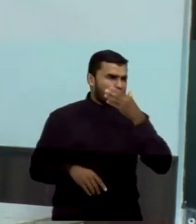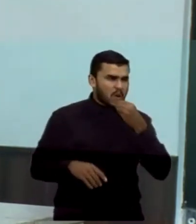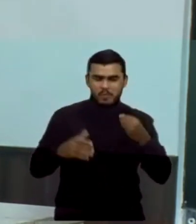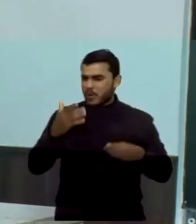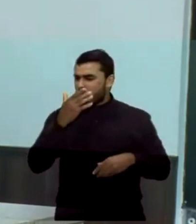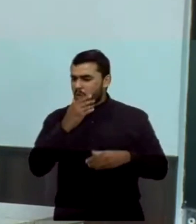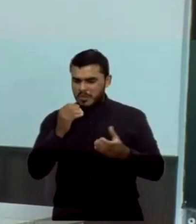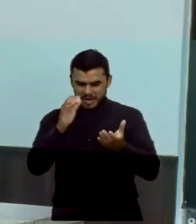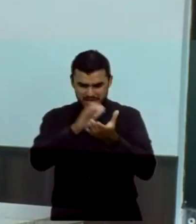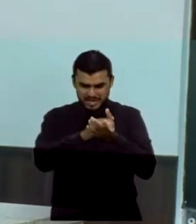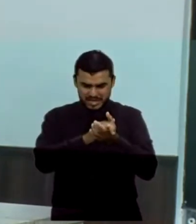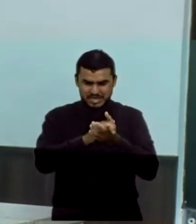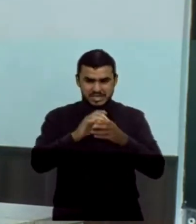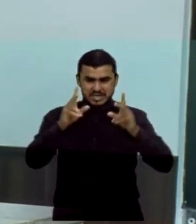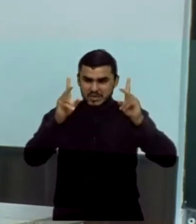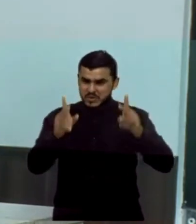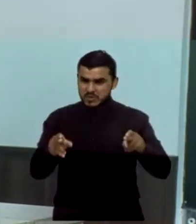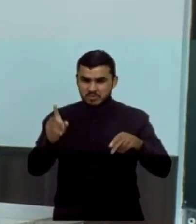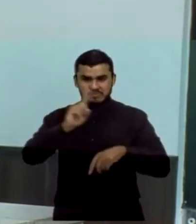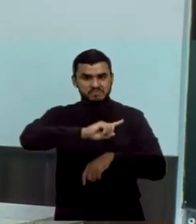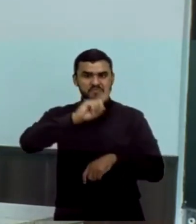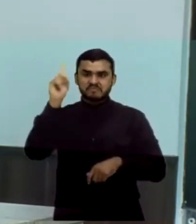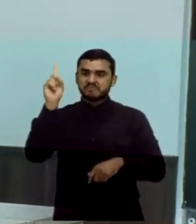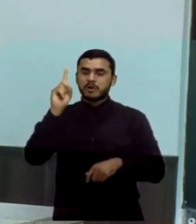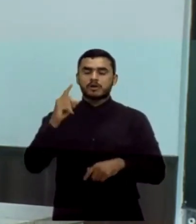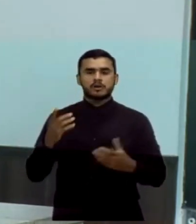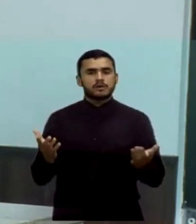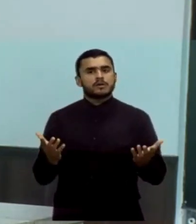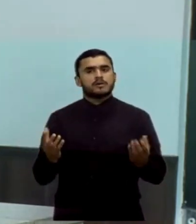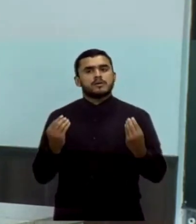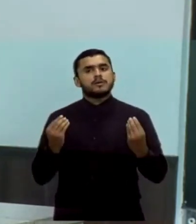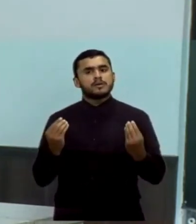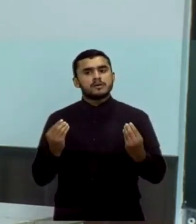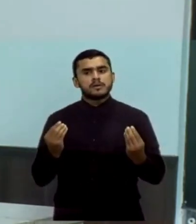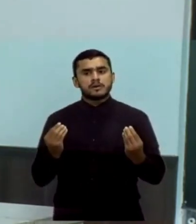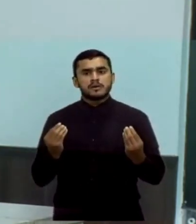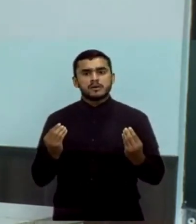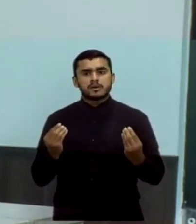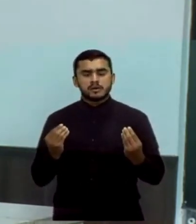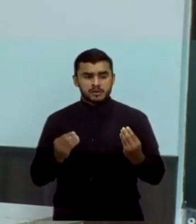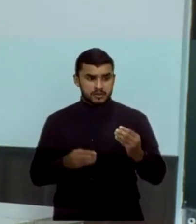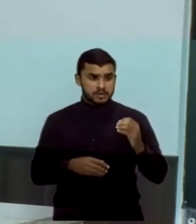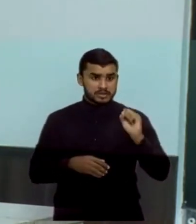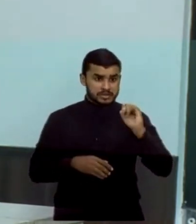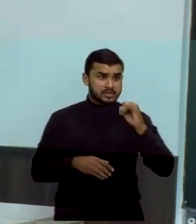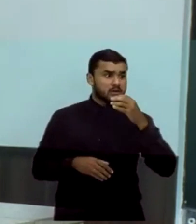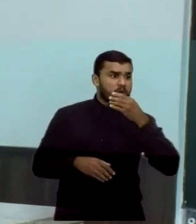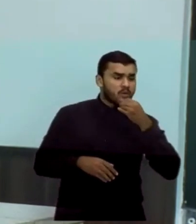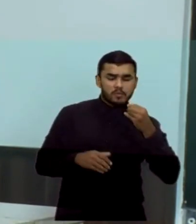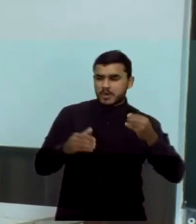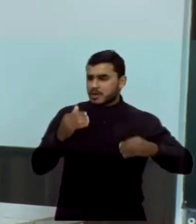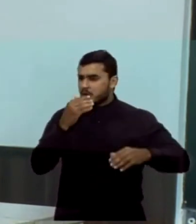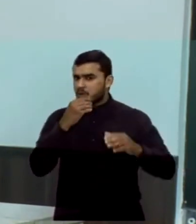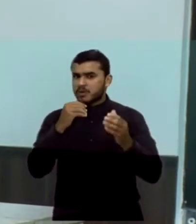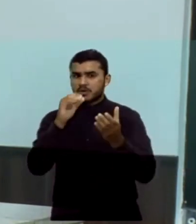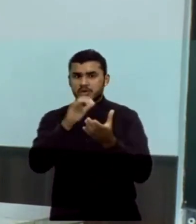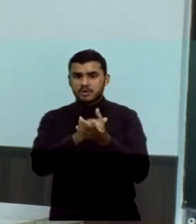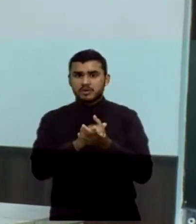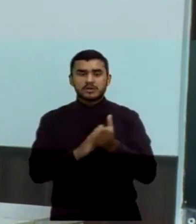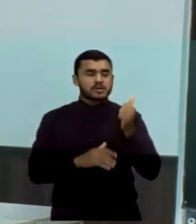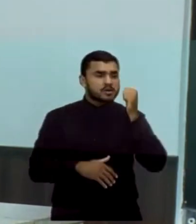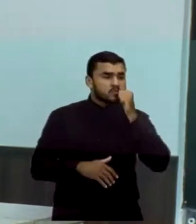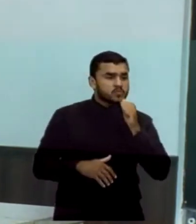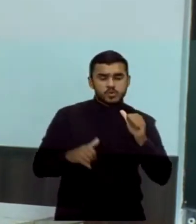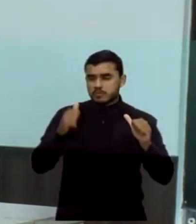seja, eles querem dizer que pessoas do mesmo sexo não podem ser